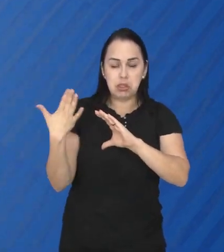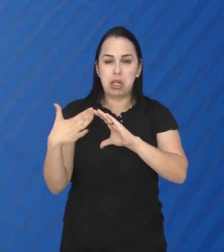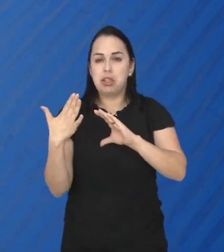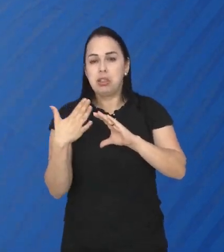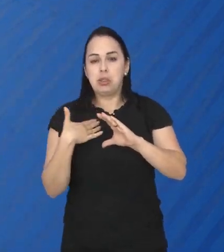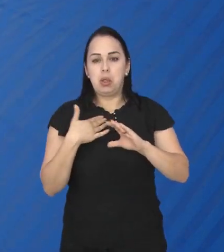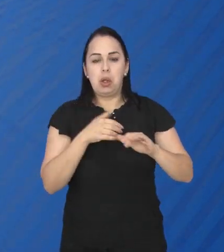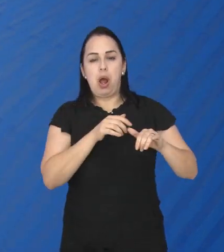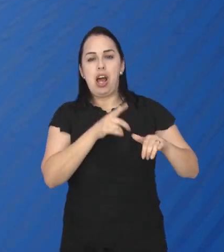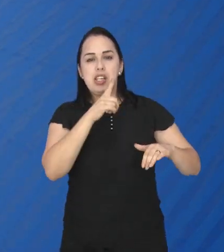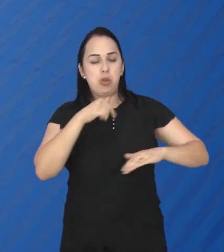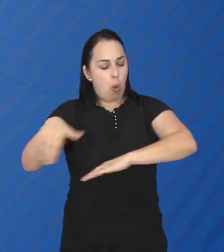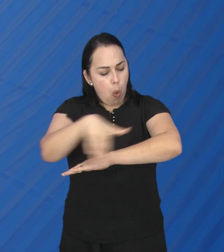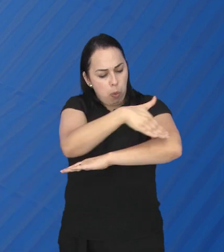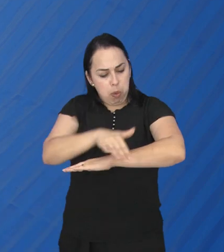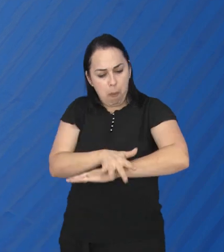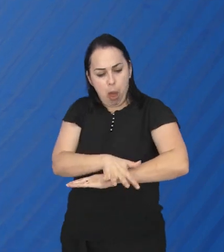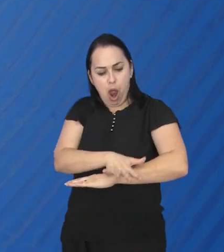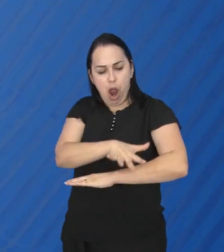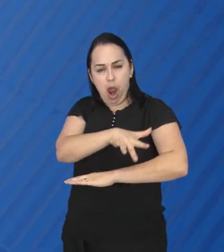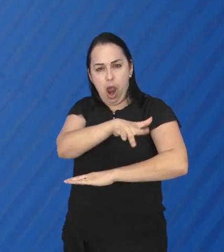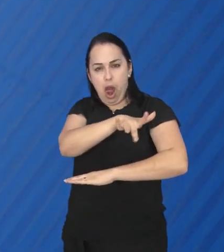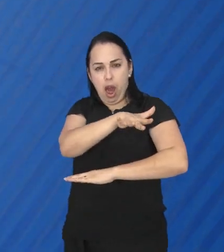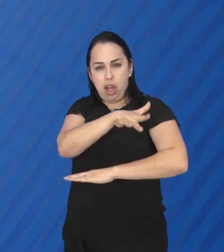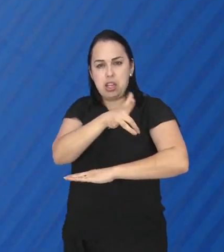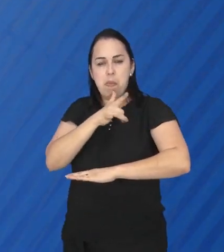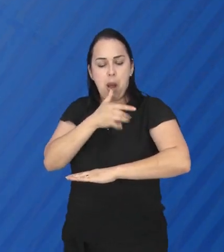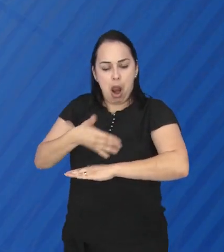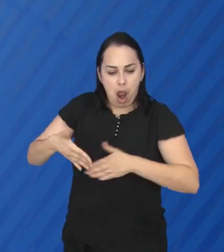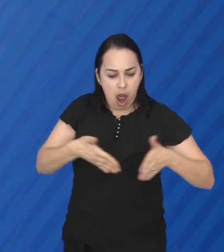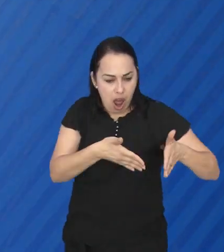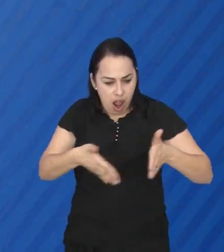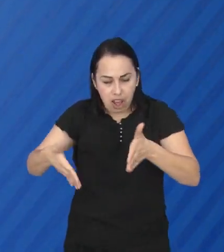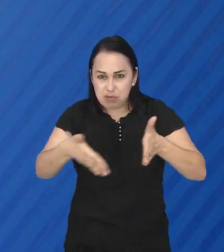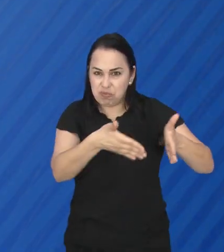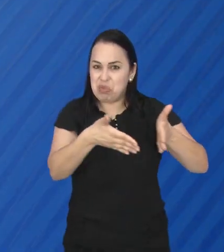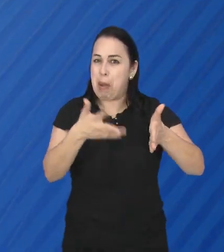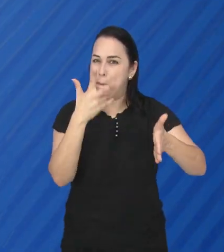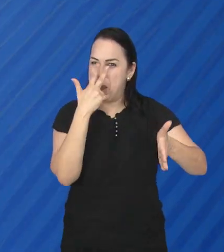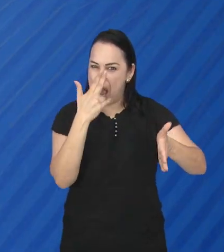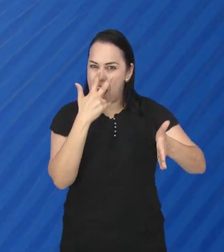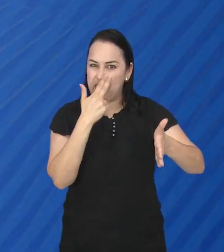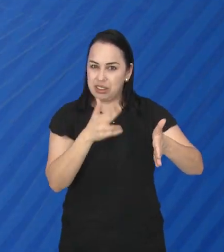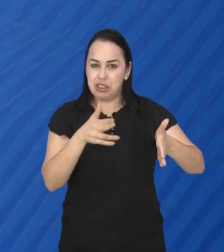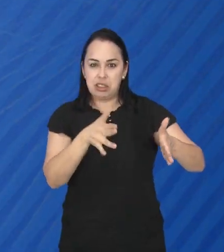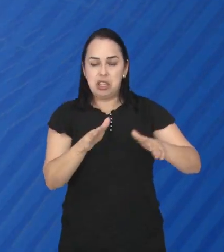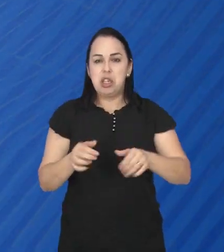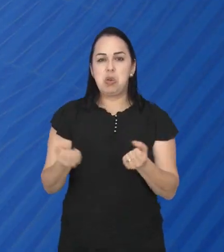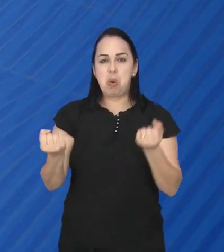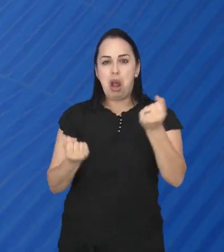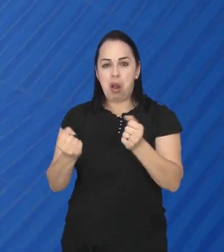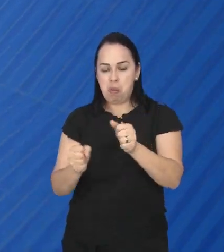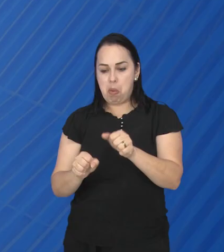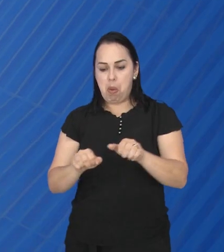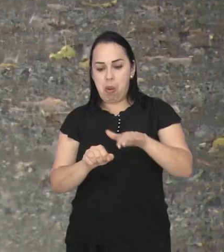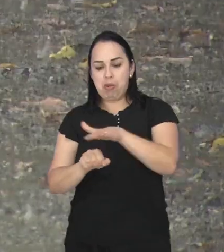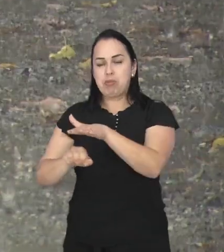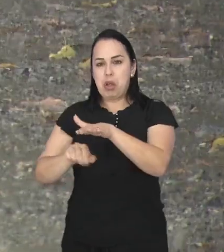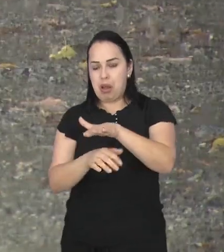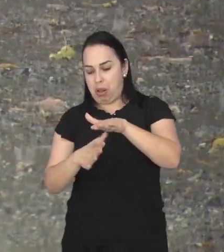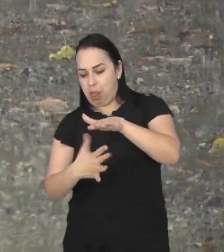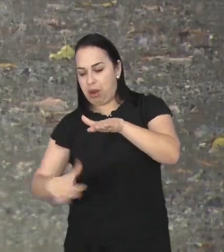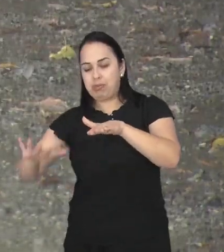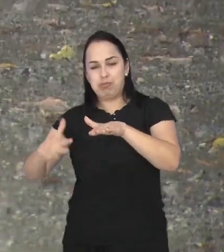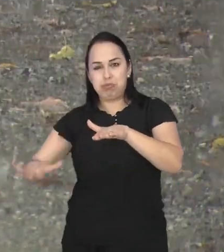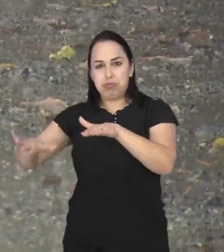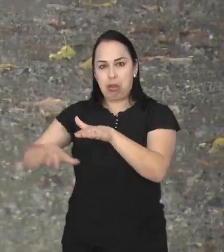vias completamente alagadas e um verdadeiro rio formado em plena avenida, deixando carros submersos. Um